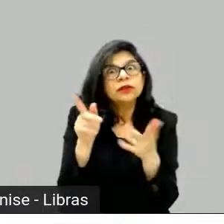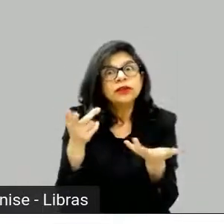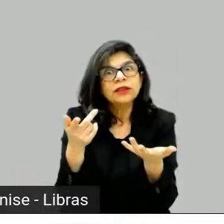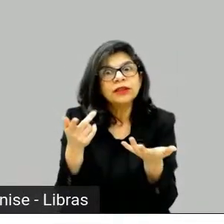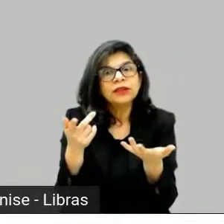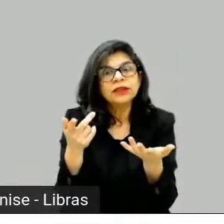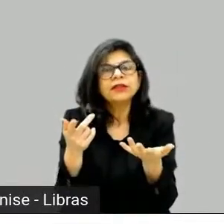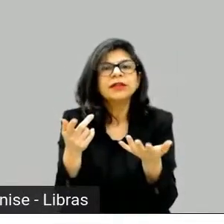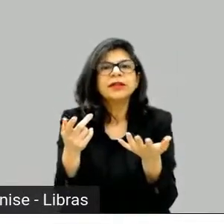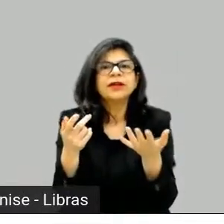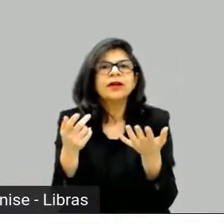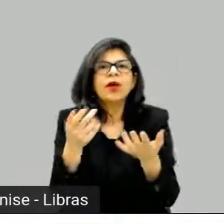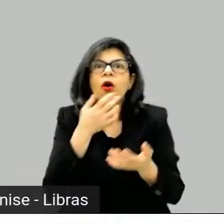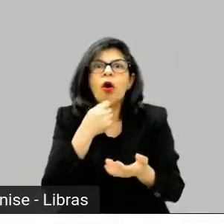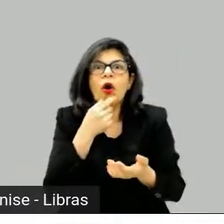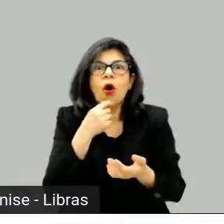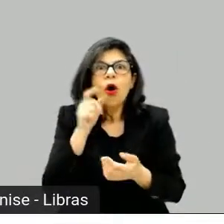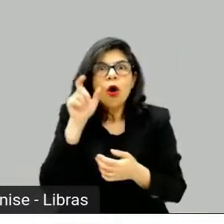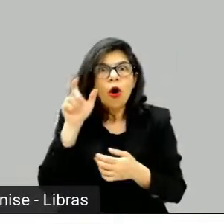uma roupa meio